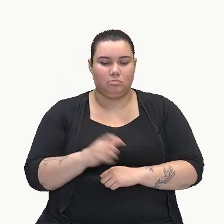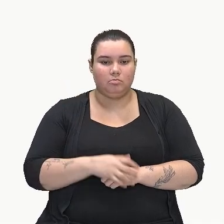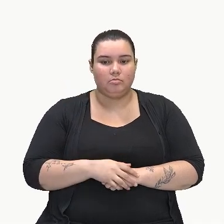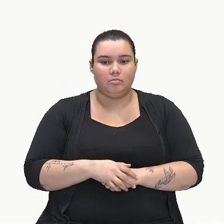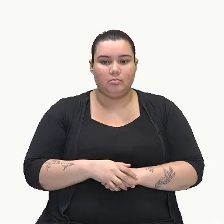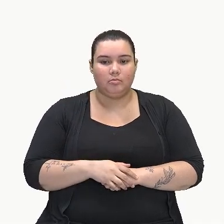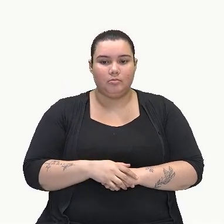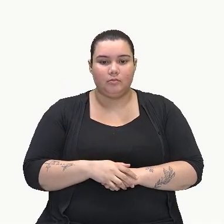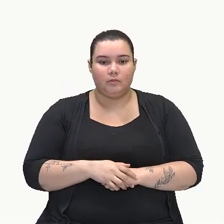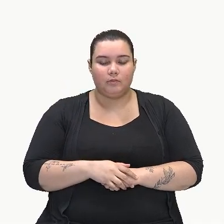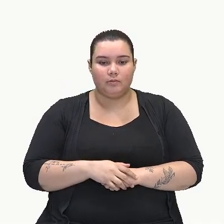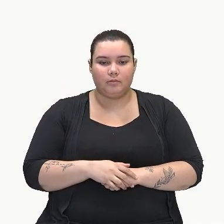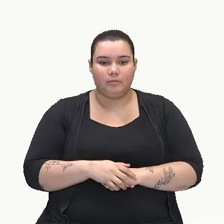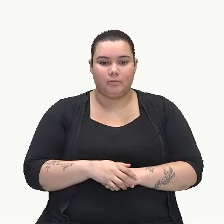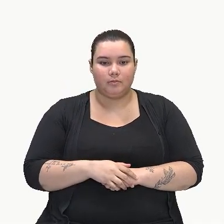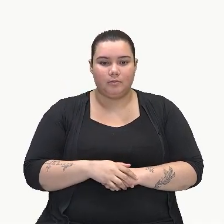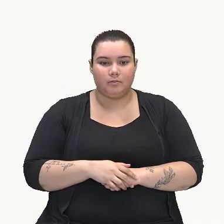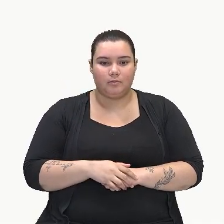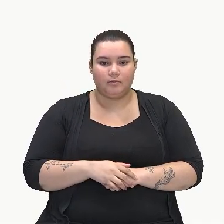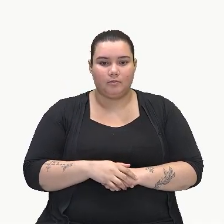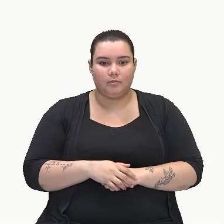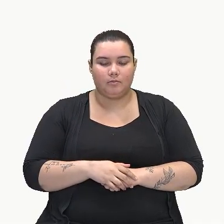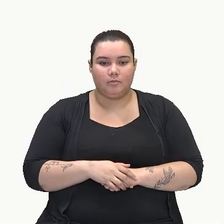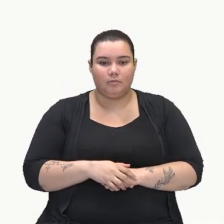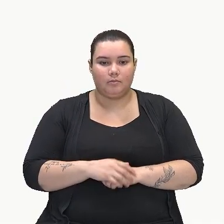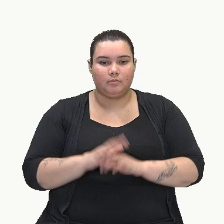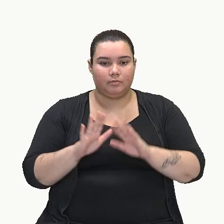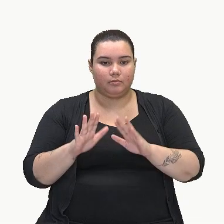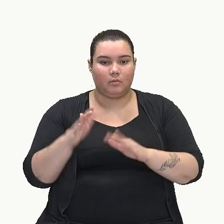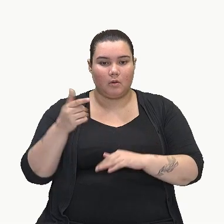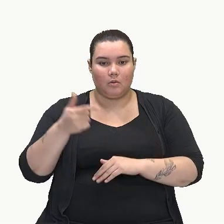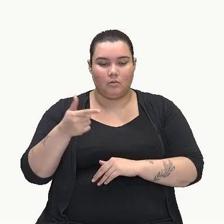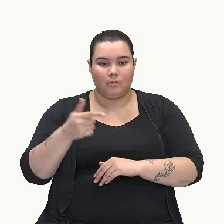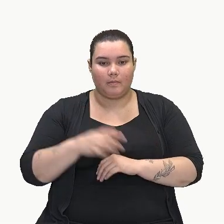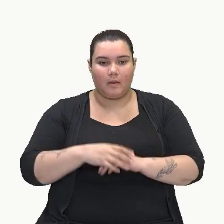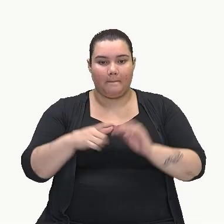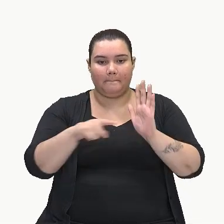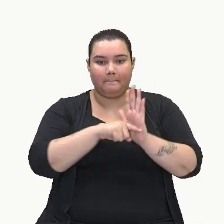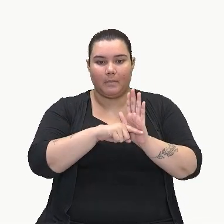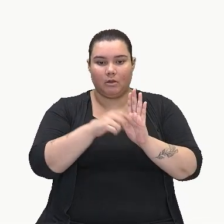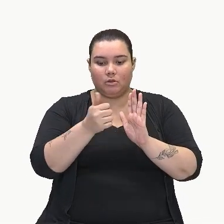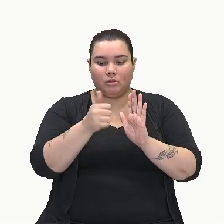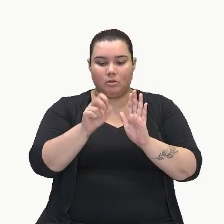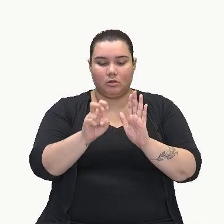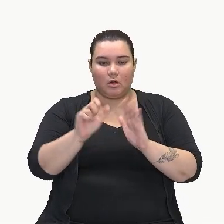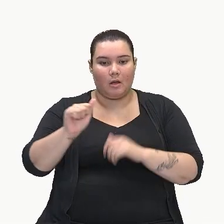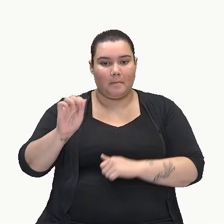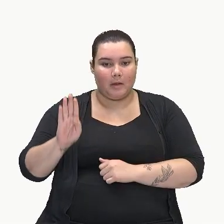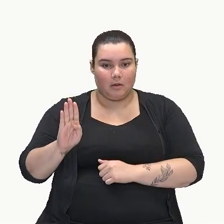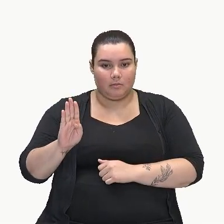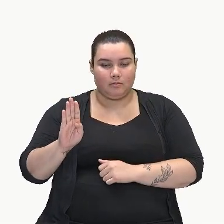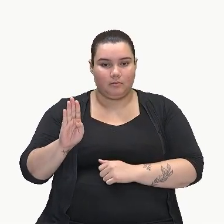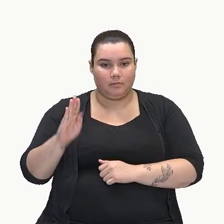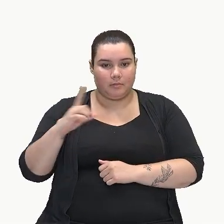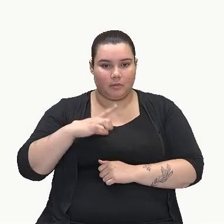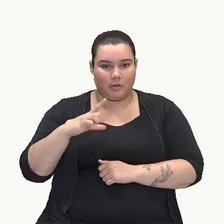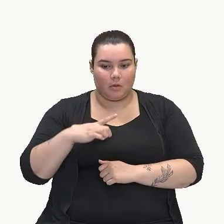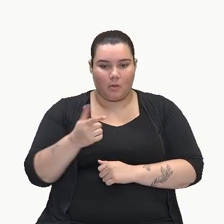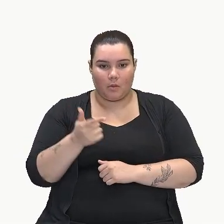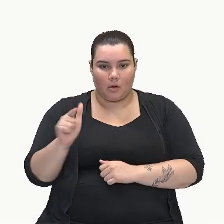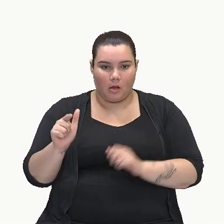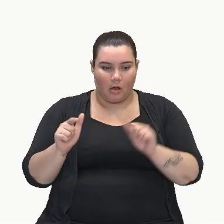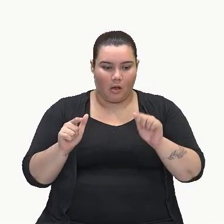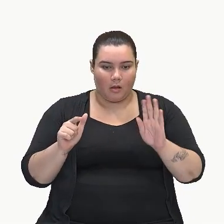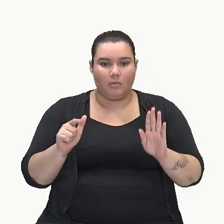A². Então, eu já vou repetir ele aqui. Aqui o segundo, menos 15AB. Tem mais algum outro que tenha